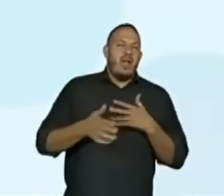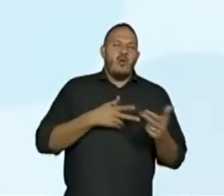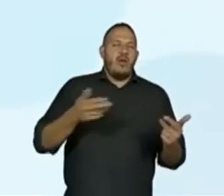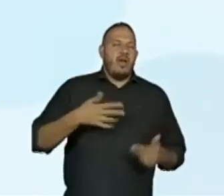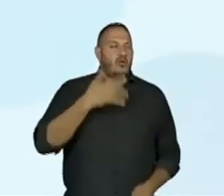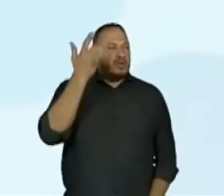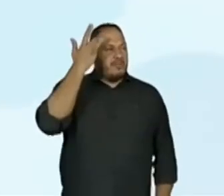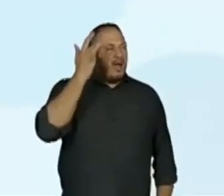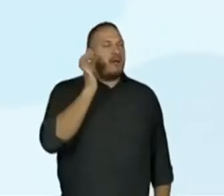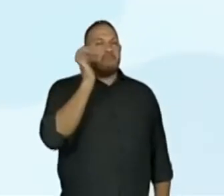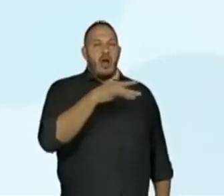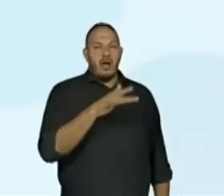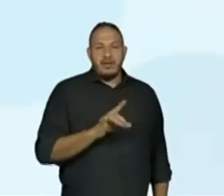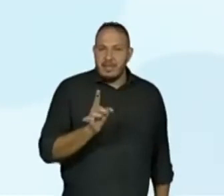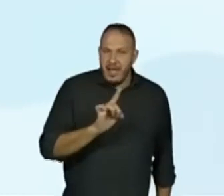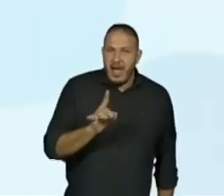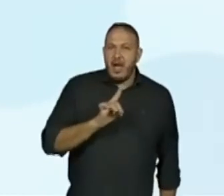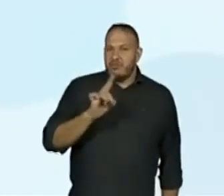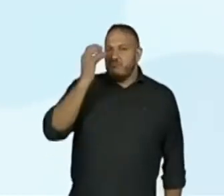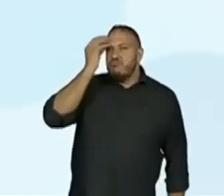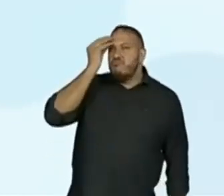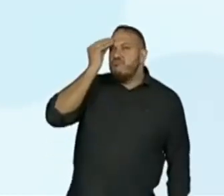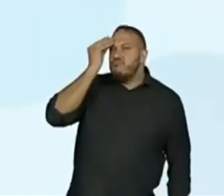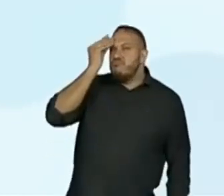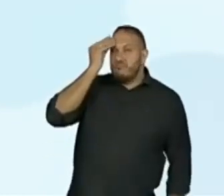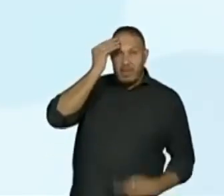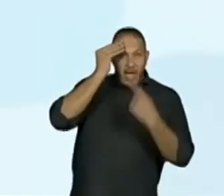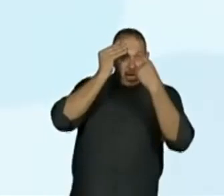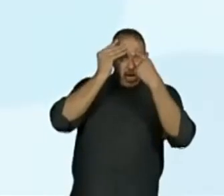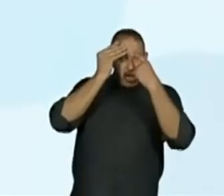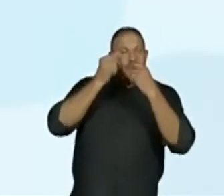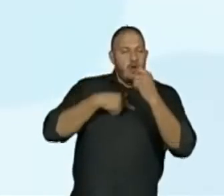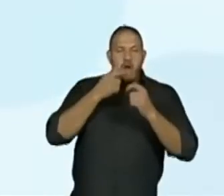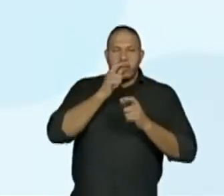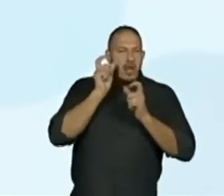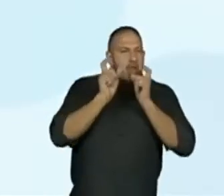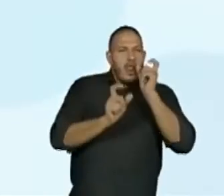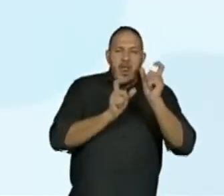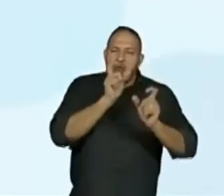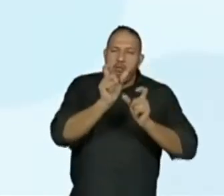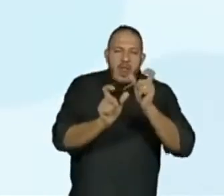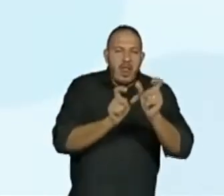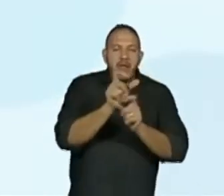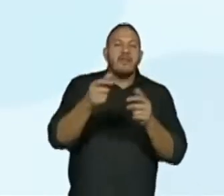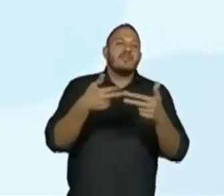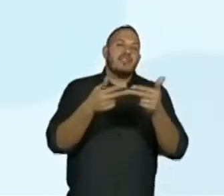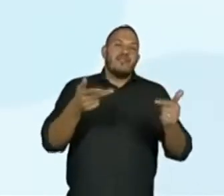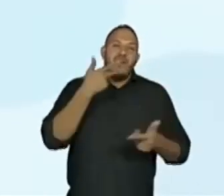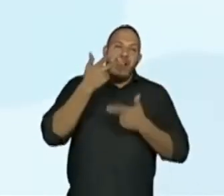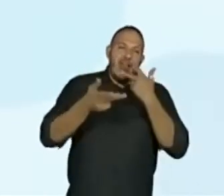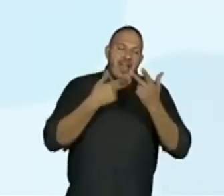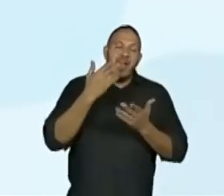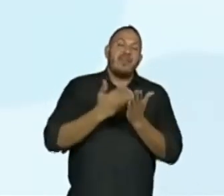Aqui, nós podemos sim colocar a palavrinha que vocês falaram tanto.